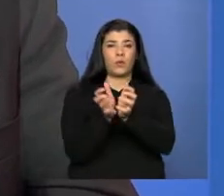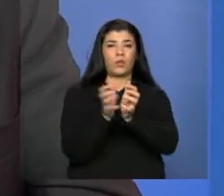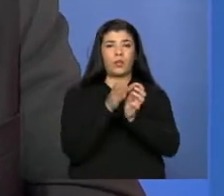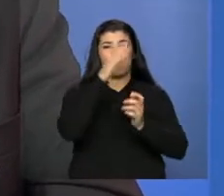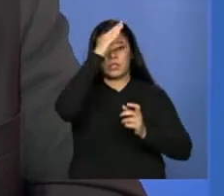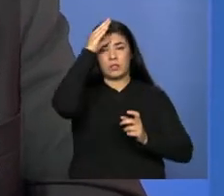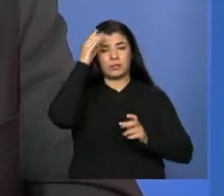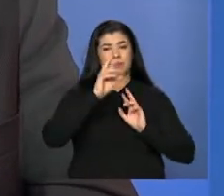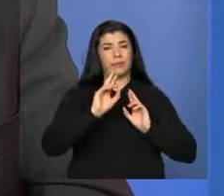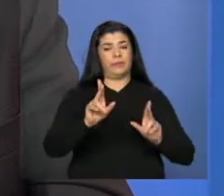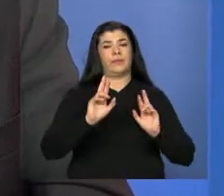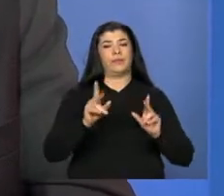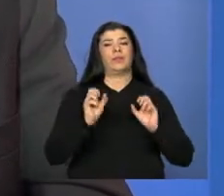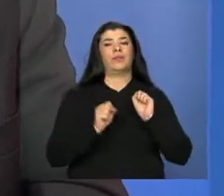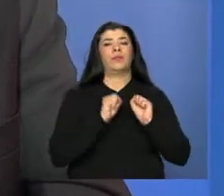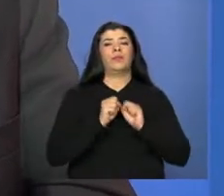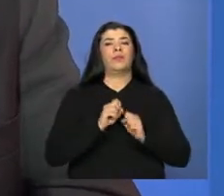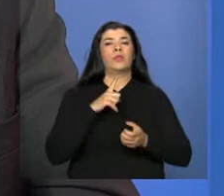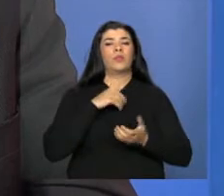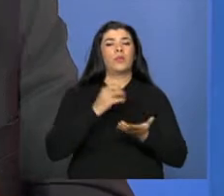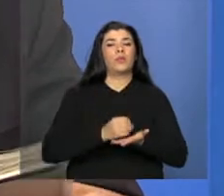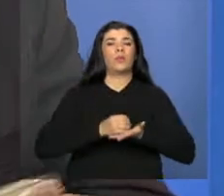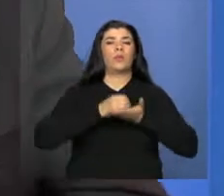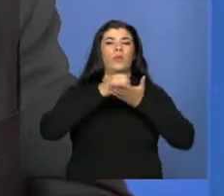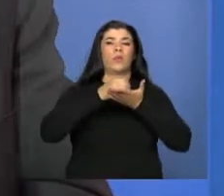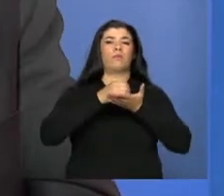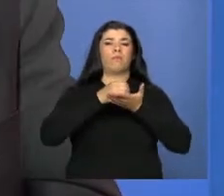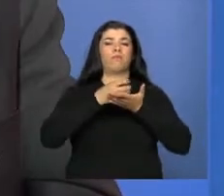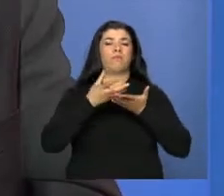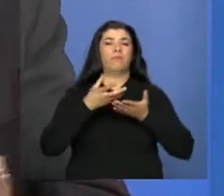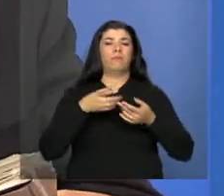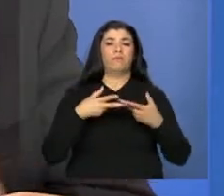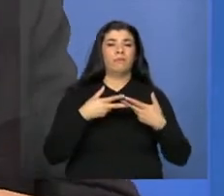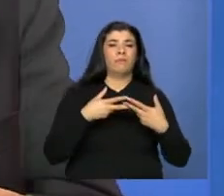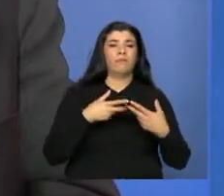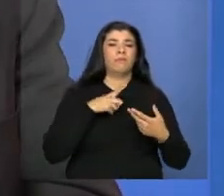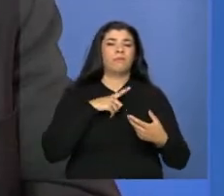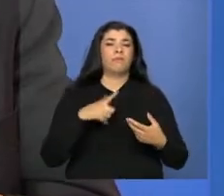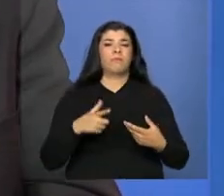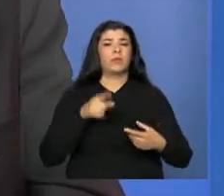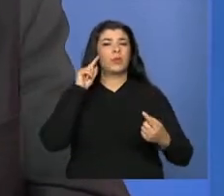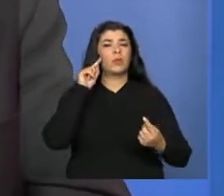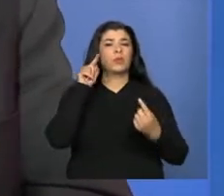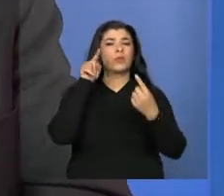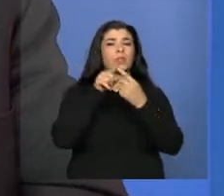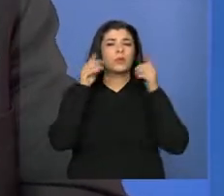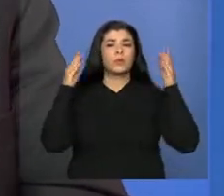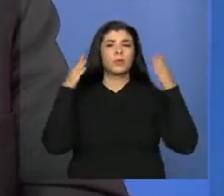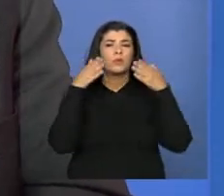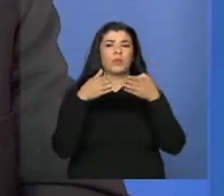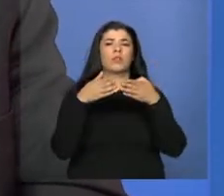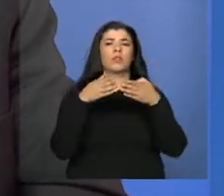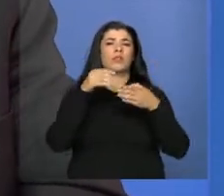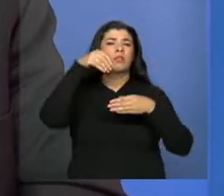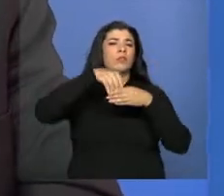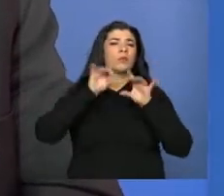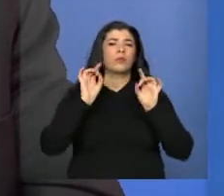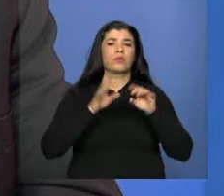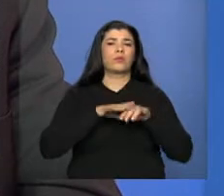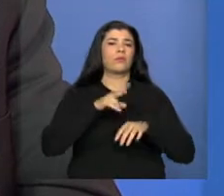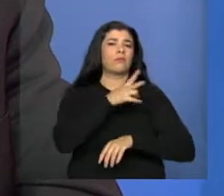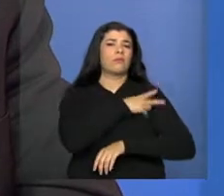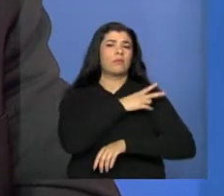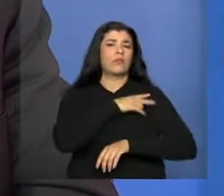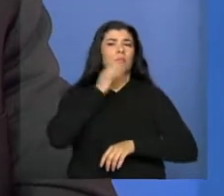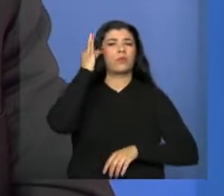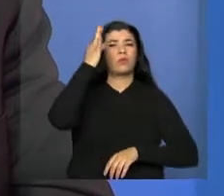que, ancoradas no... não numa perspectiva teórica, técnica,